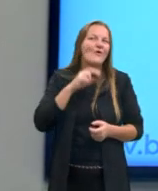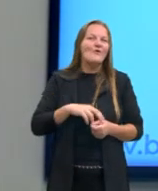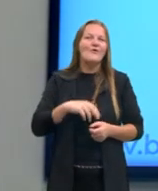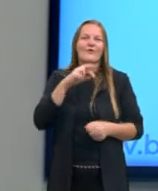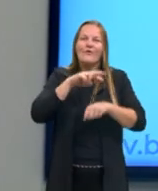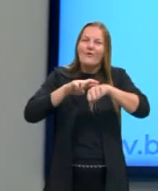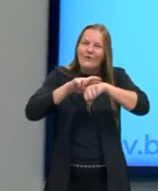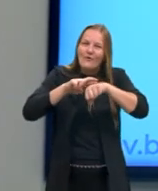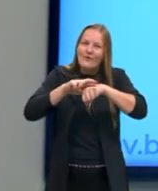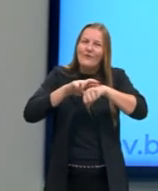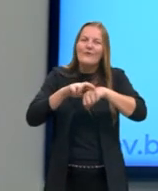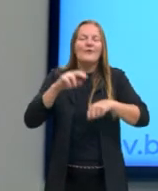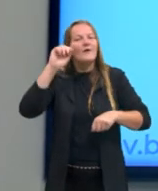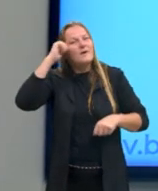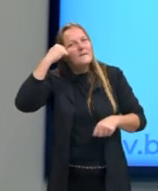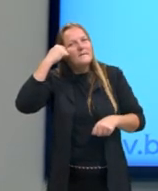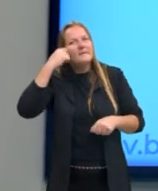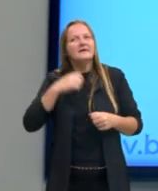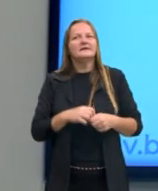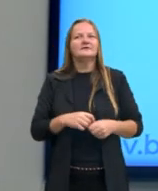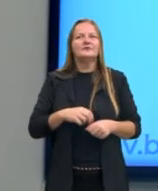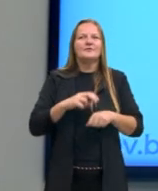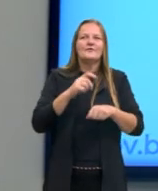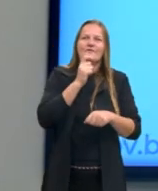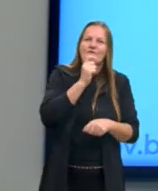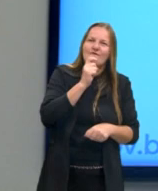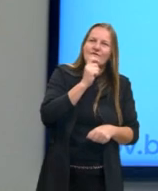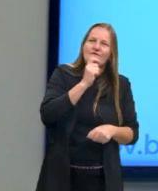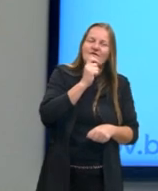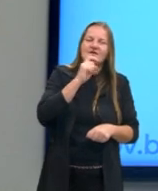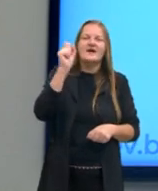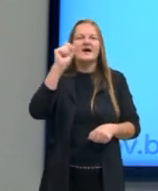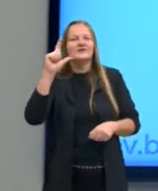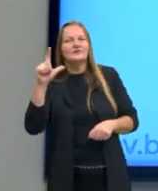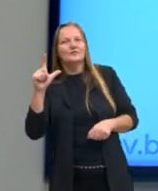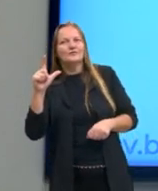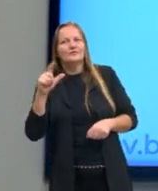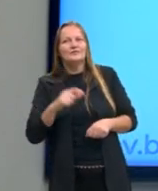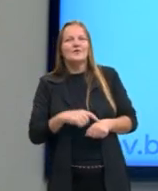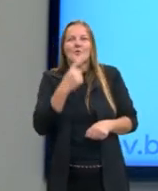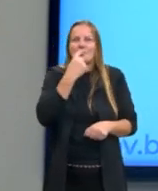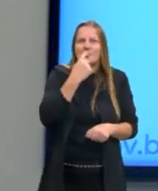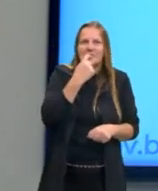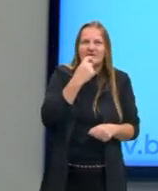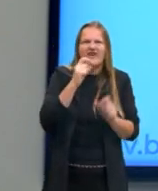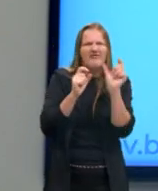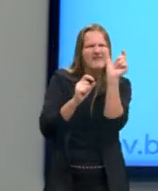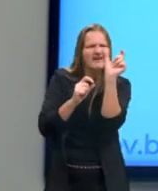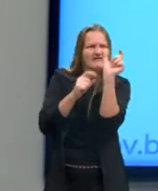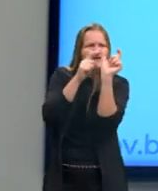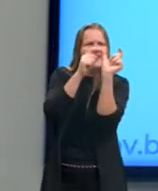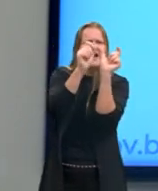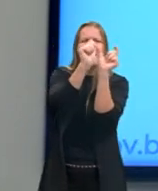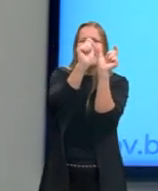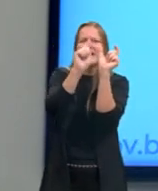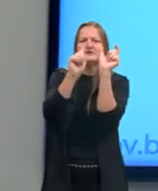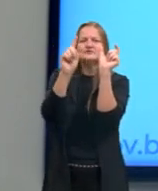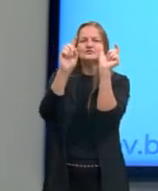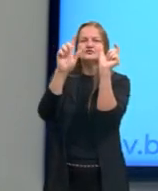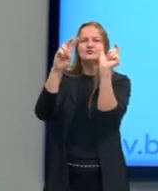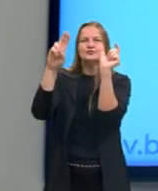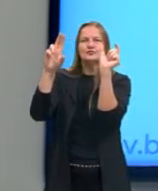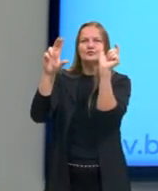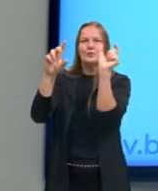vermelho. Vocês conseguem ver que aqui,